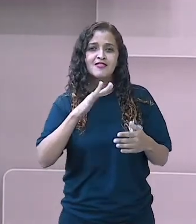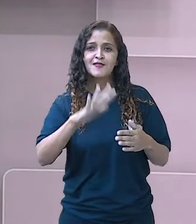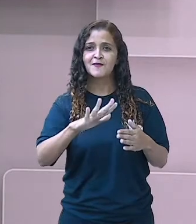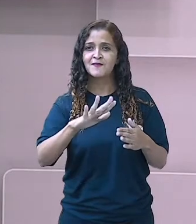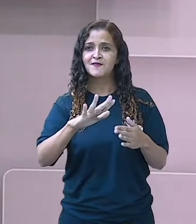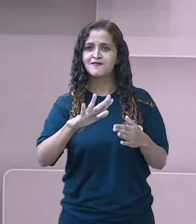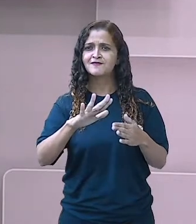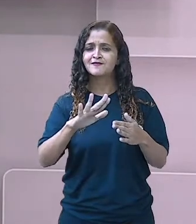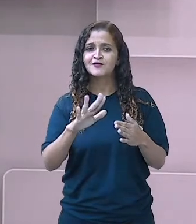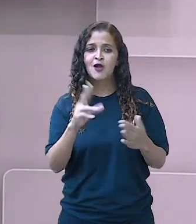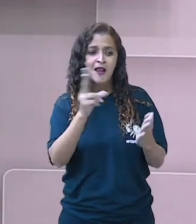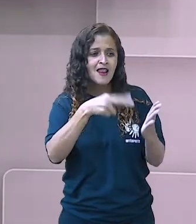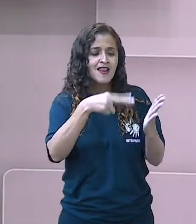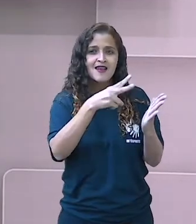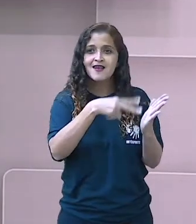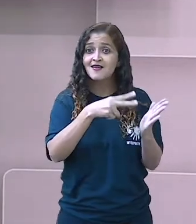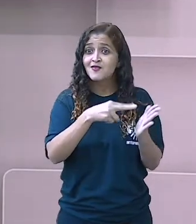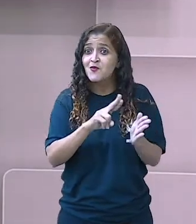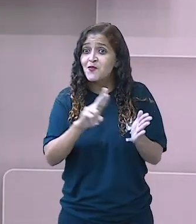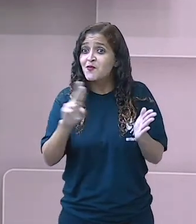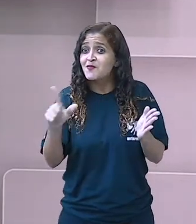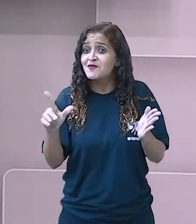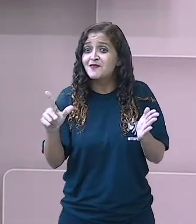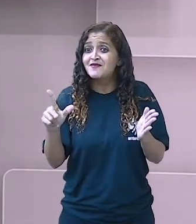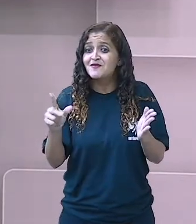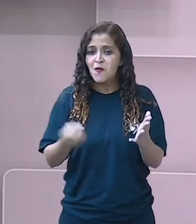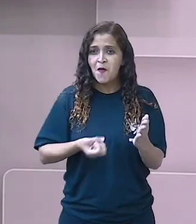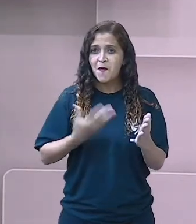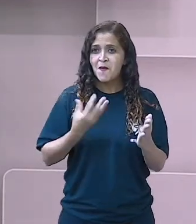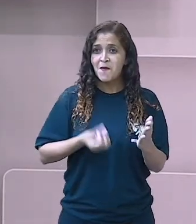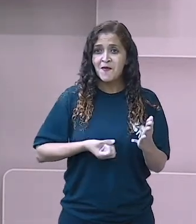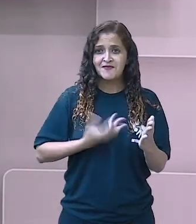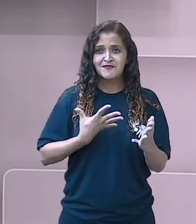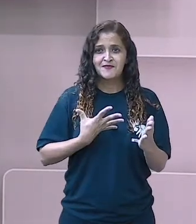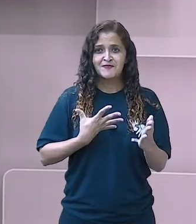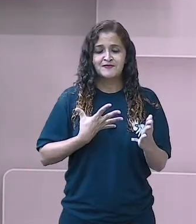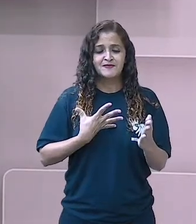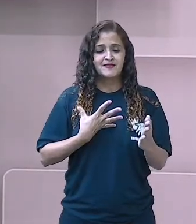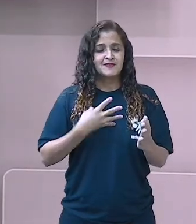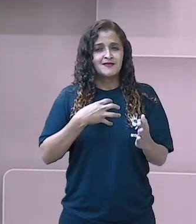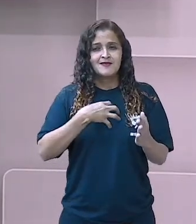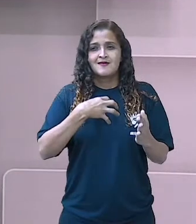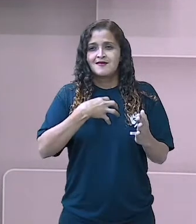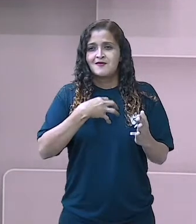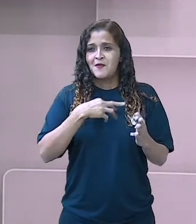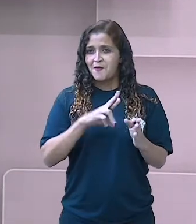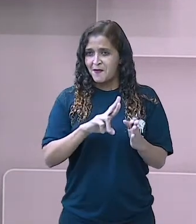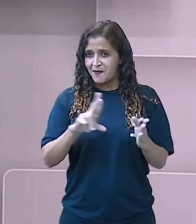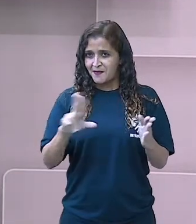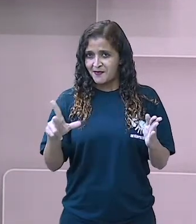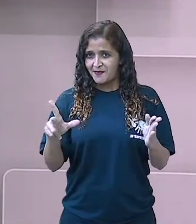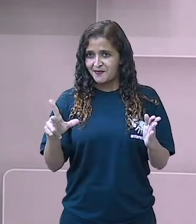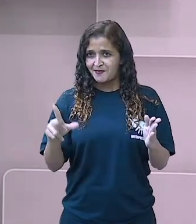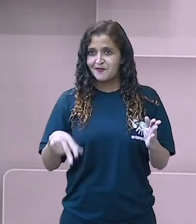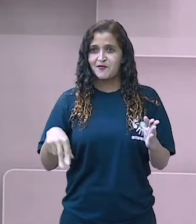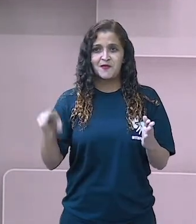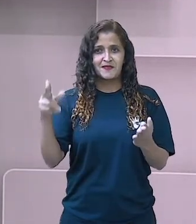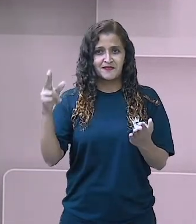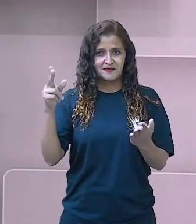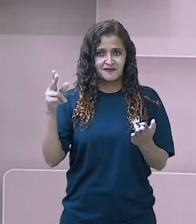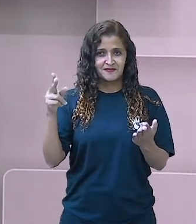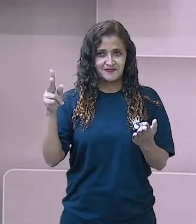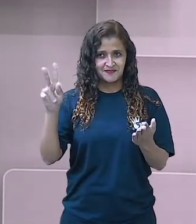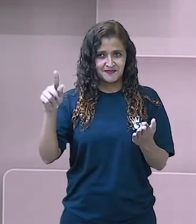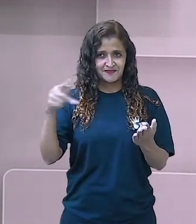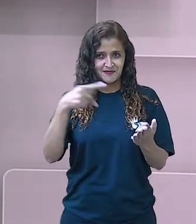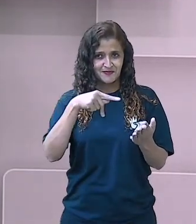vocês compreenderem como que é uma poesia. E hoje a gente trouxe para vocês uma poesia da Cecília Meireles, muito legal.